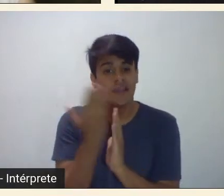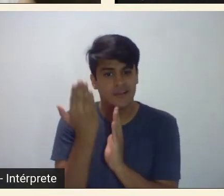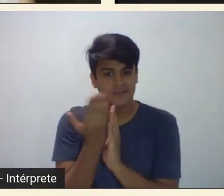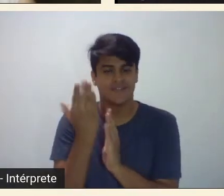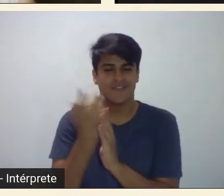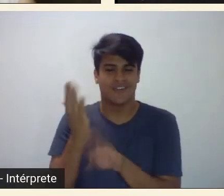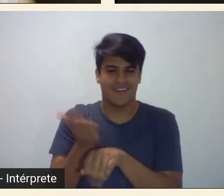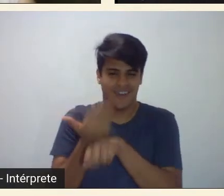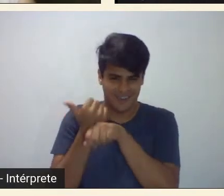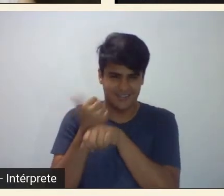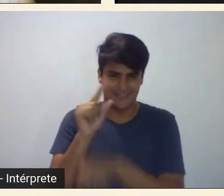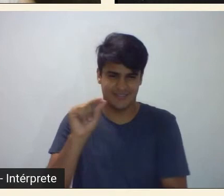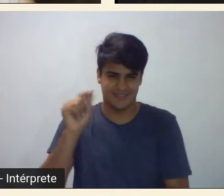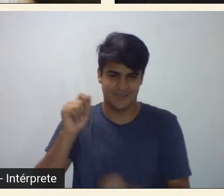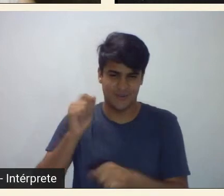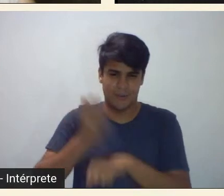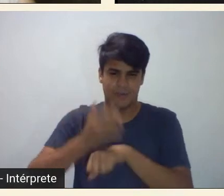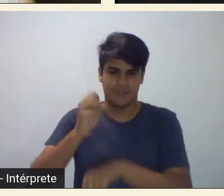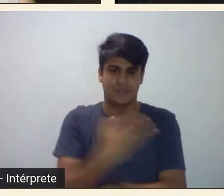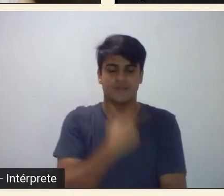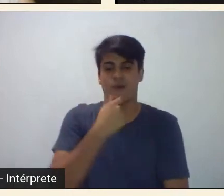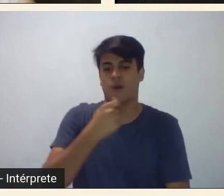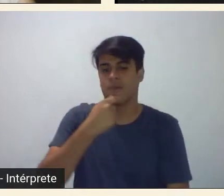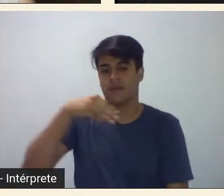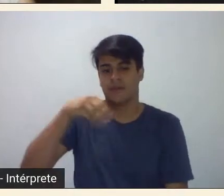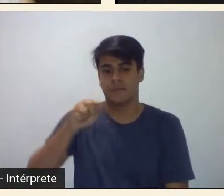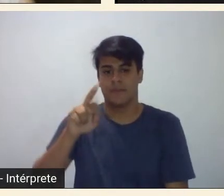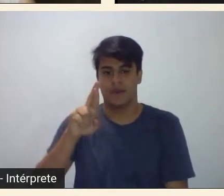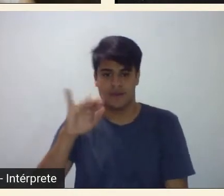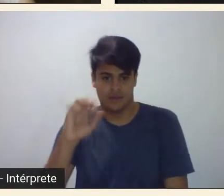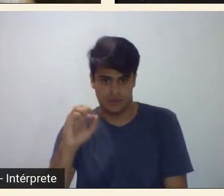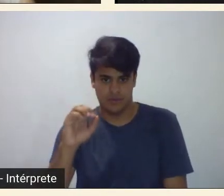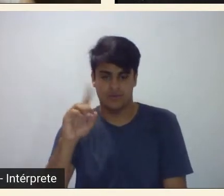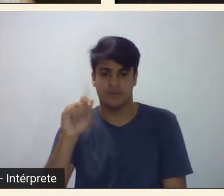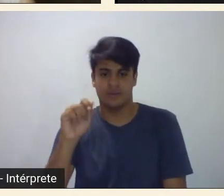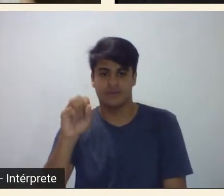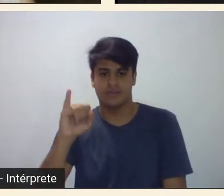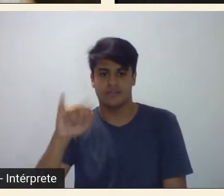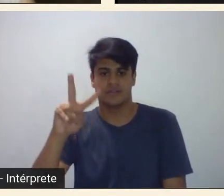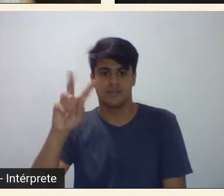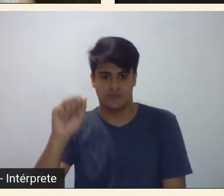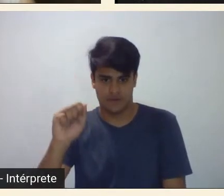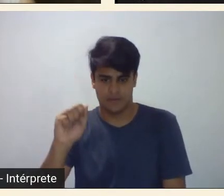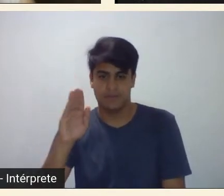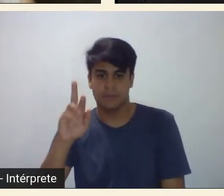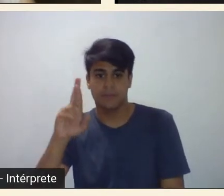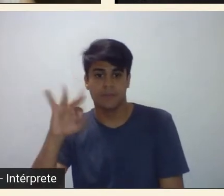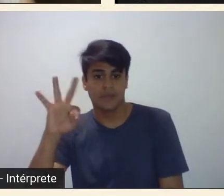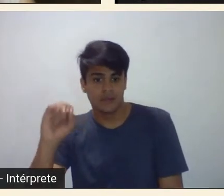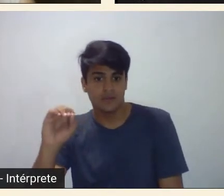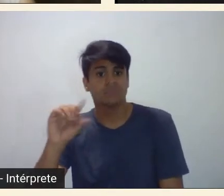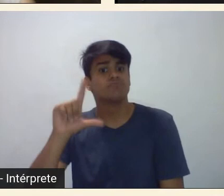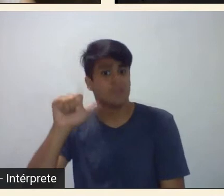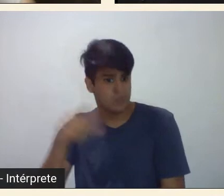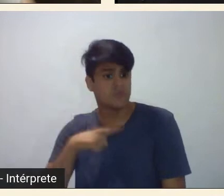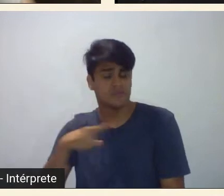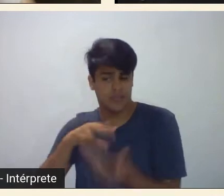do modernismo do Brasil do Mário da Silva Brito com quem inclusive depois eu estabeleci até uma correspondência